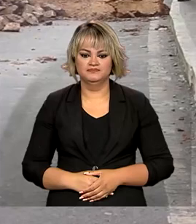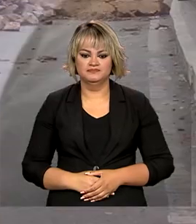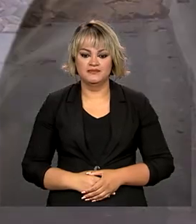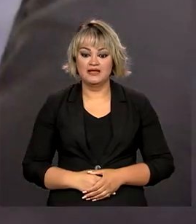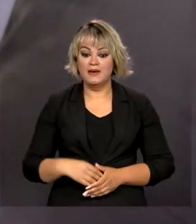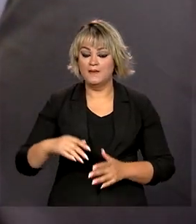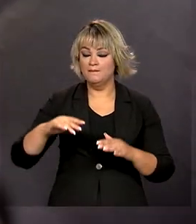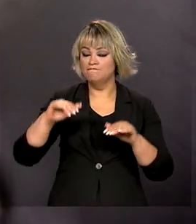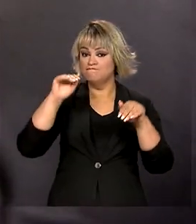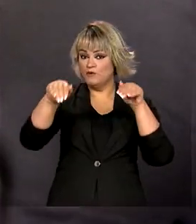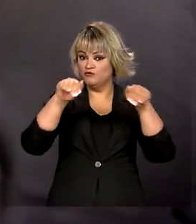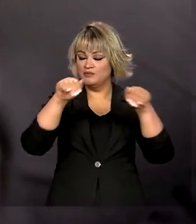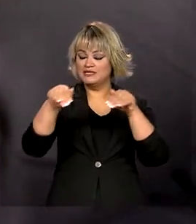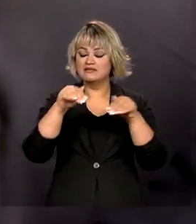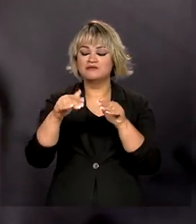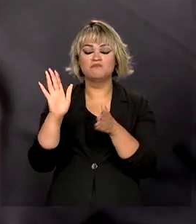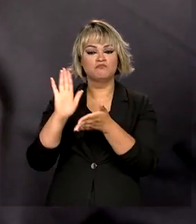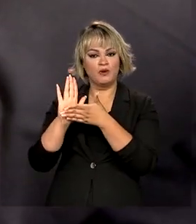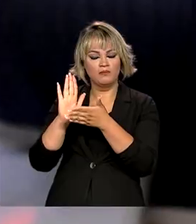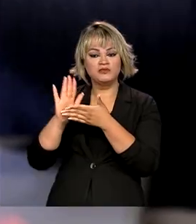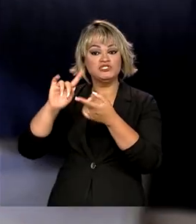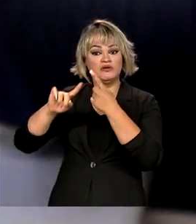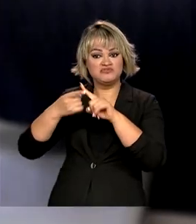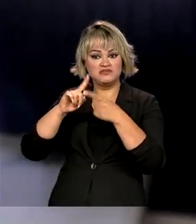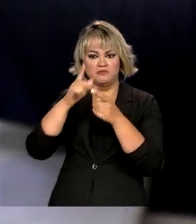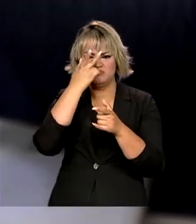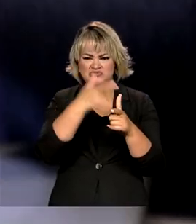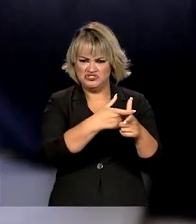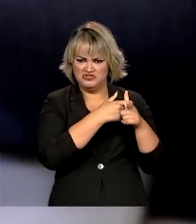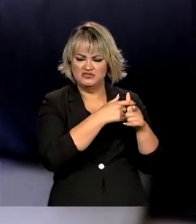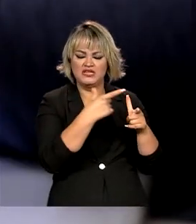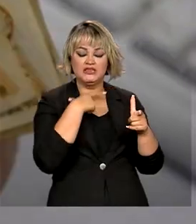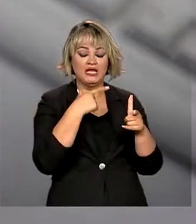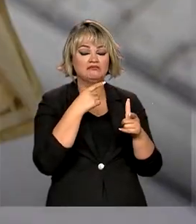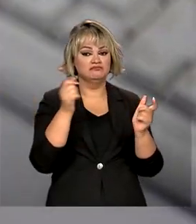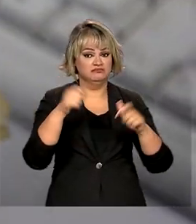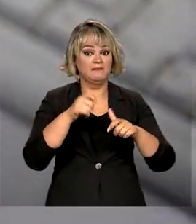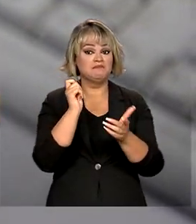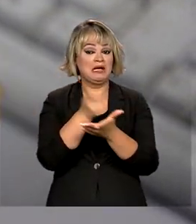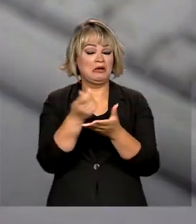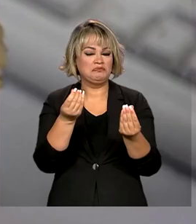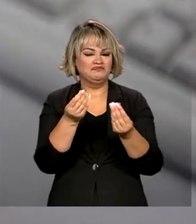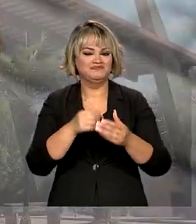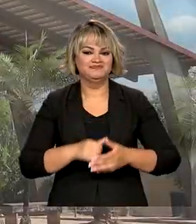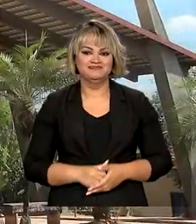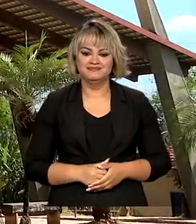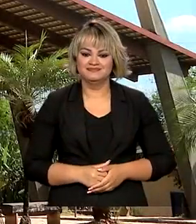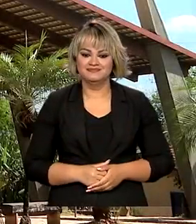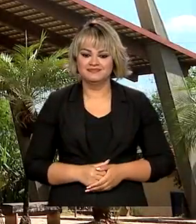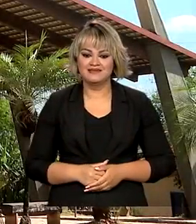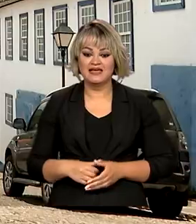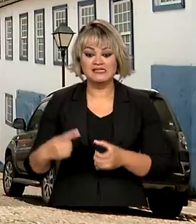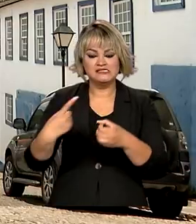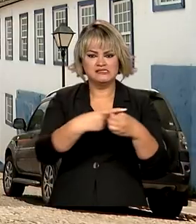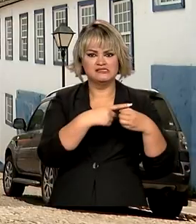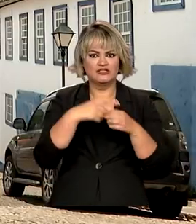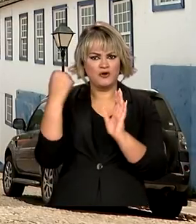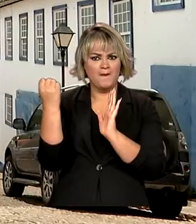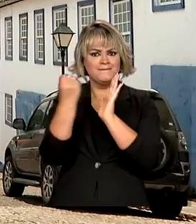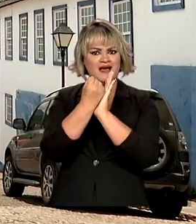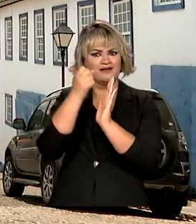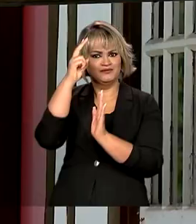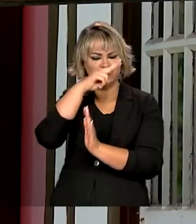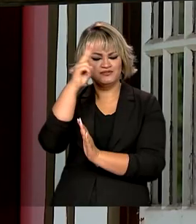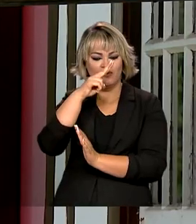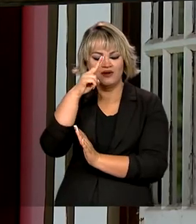Mutirão de negociação oferece a oportunidade para que consumidores renegociem dívidas. Cidades históricas em alta.